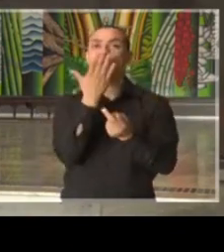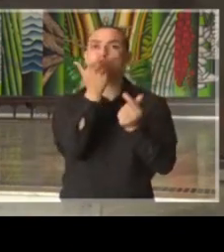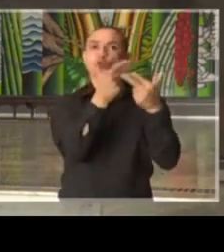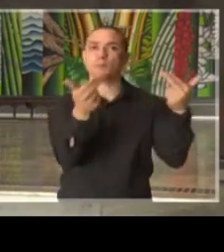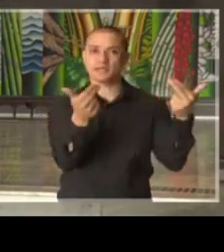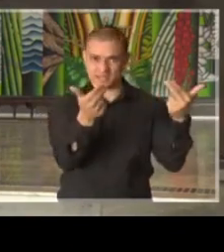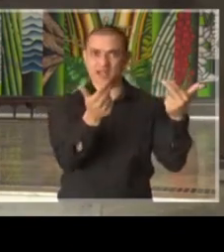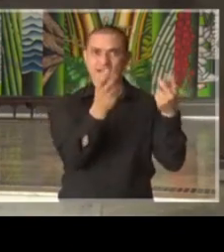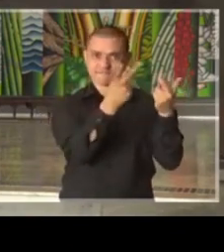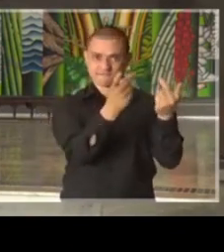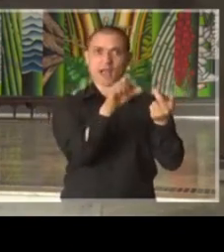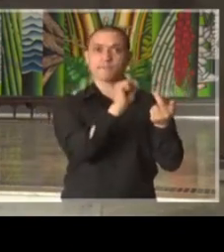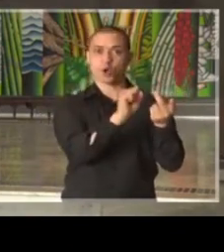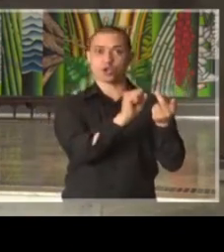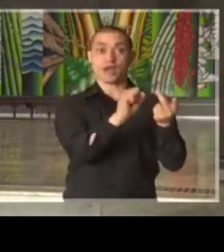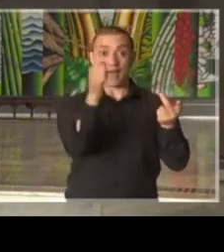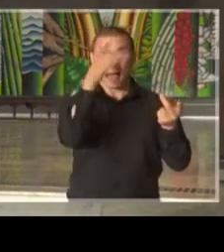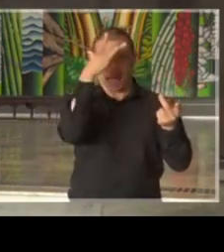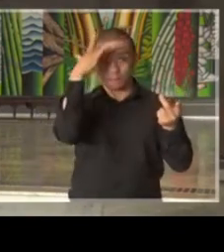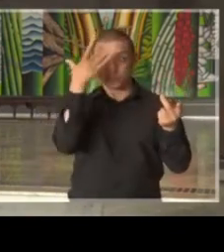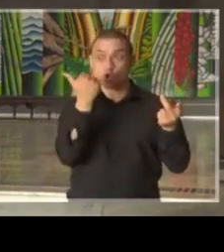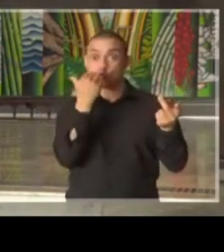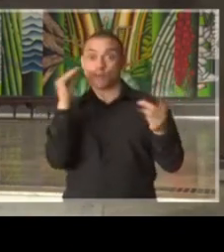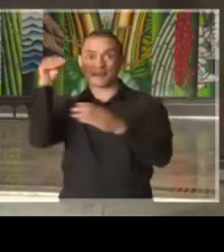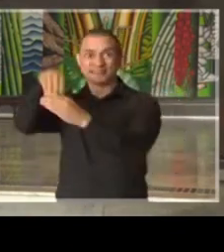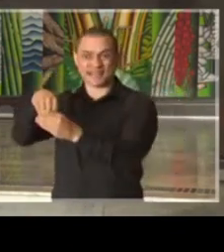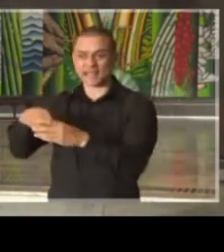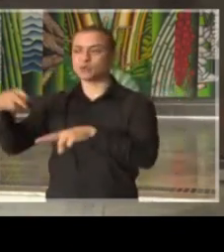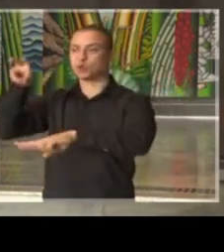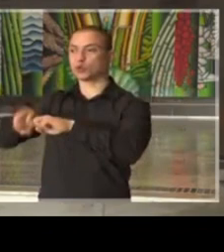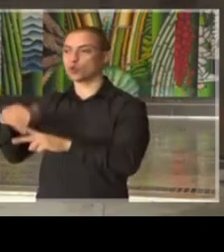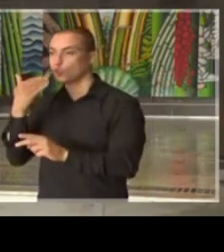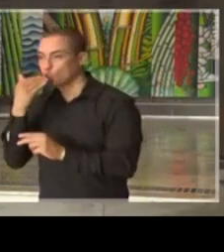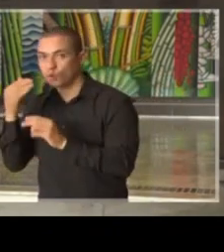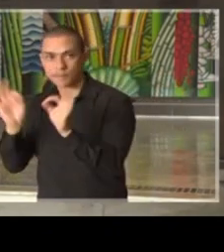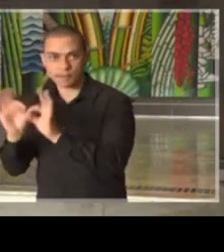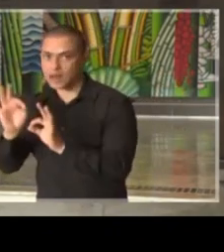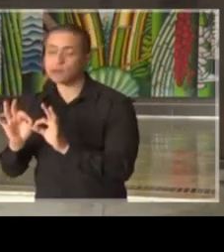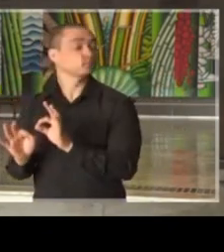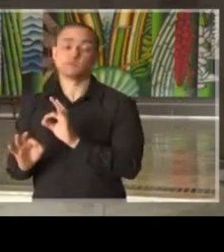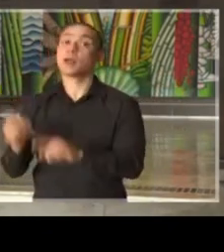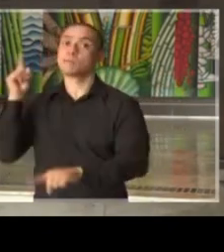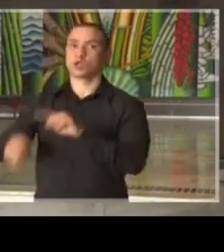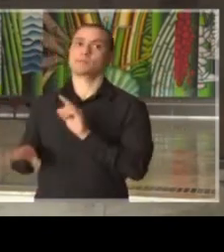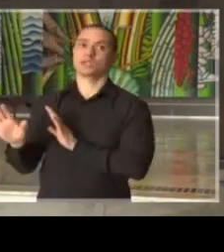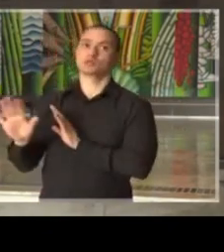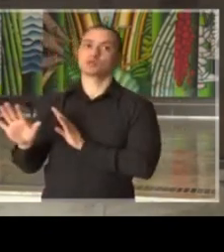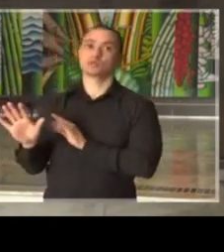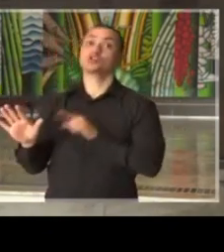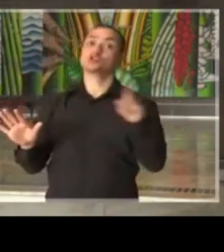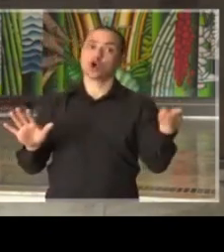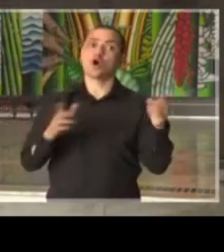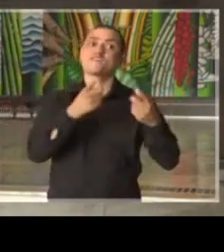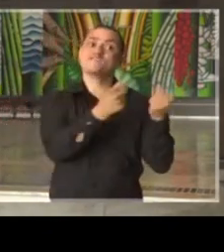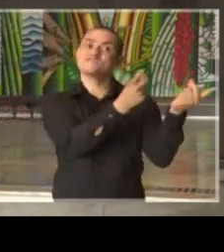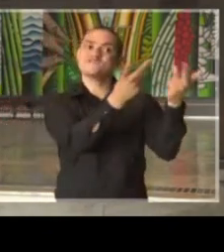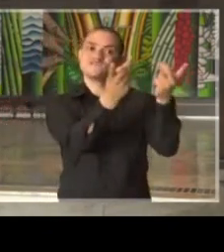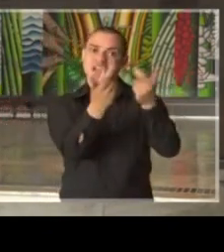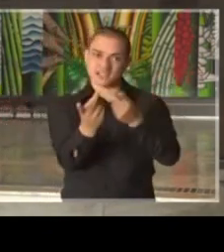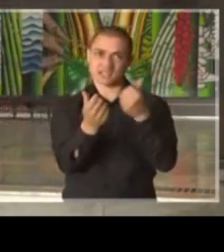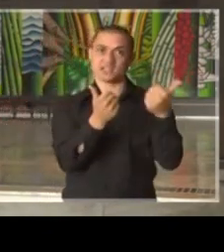gêneros e produtos. na parte de alimentação preparada, a proibição segue a mesma para bares,